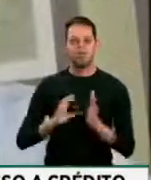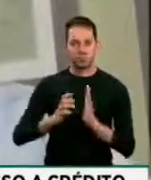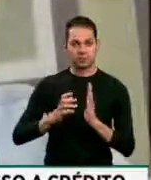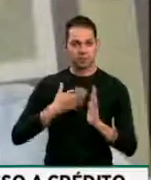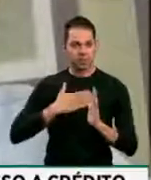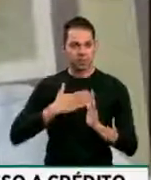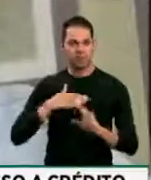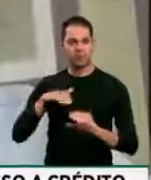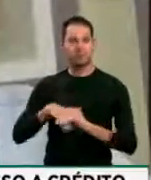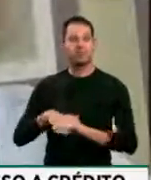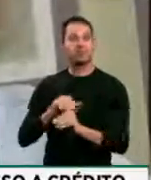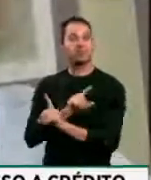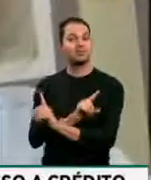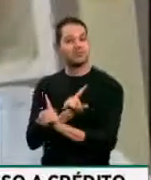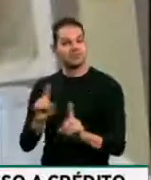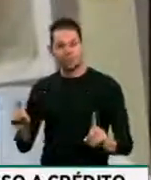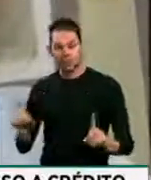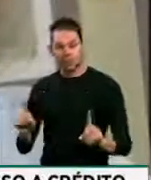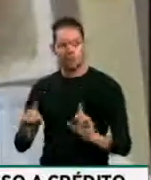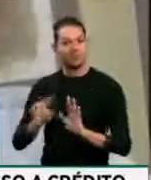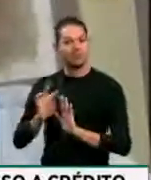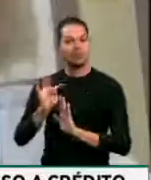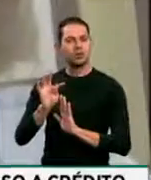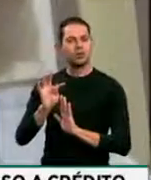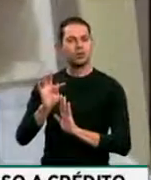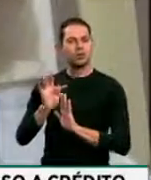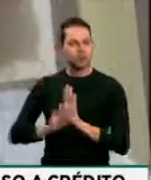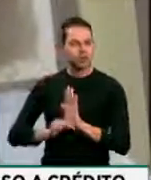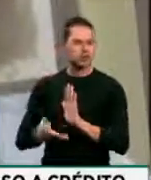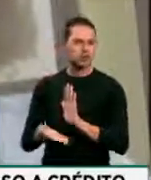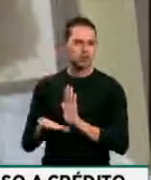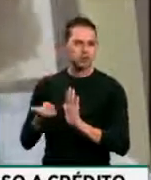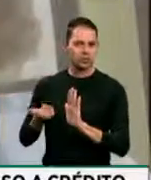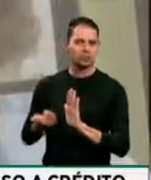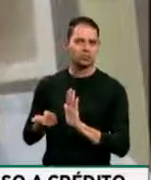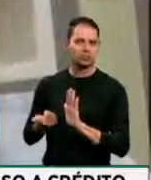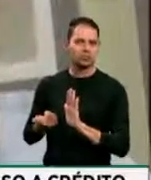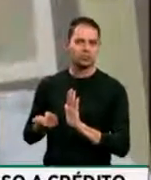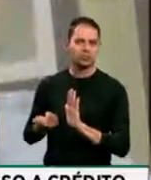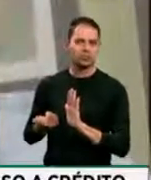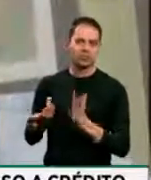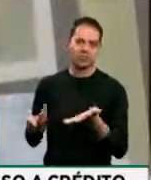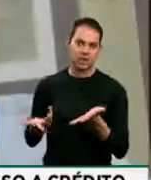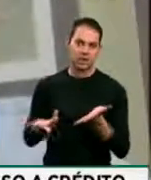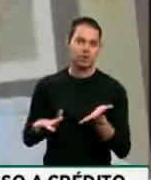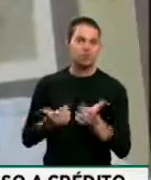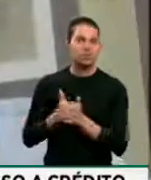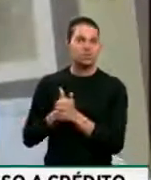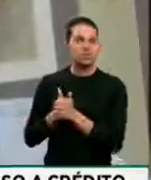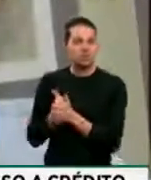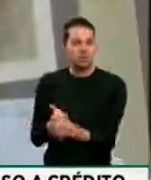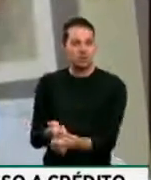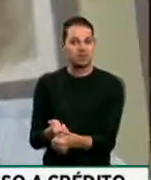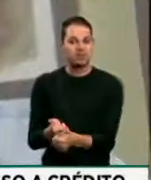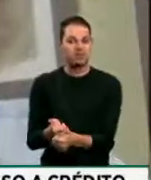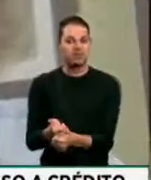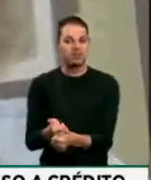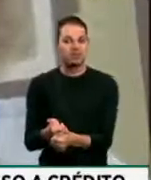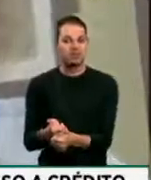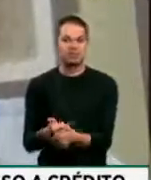vota não para suprimir o texto e, portanto, seria assim ao